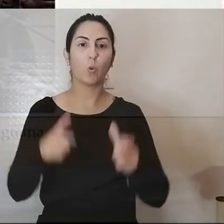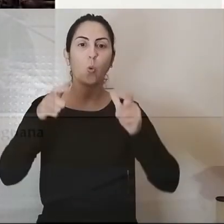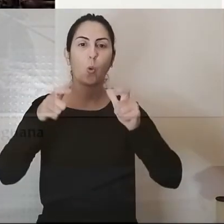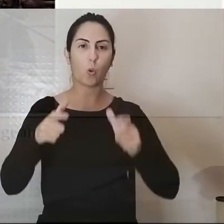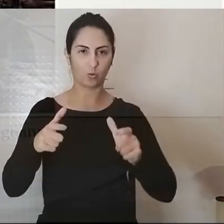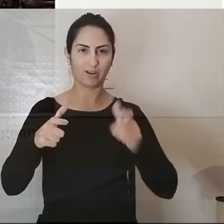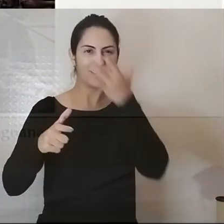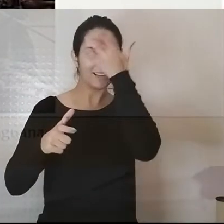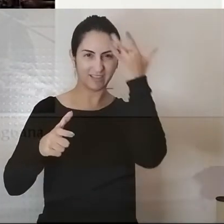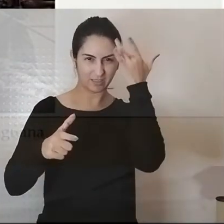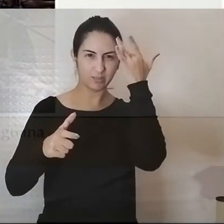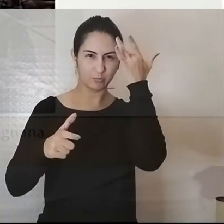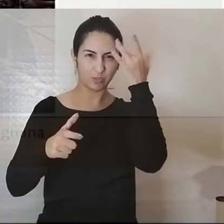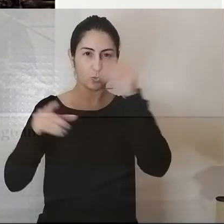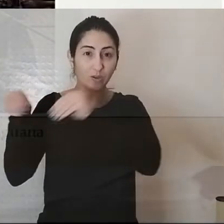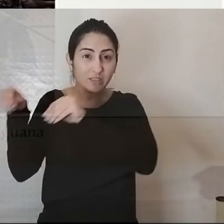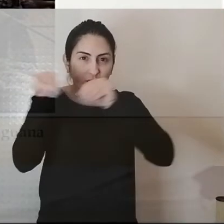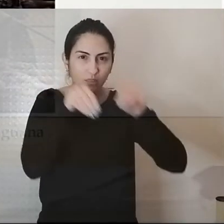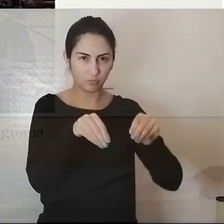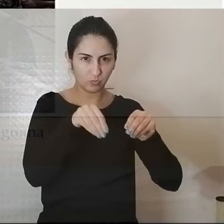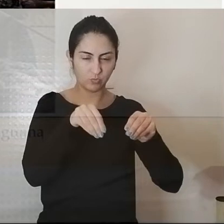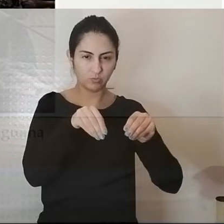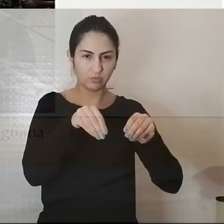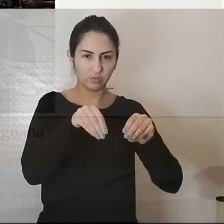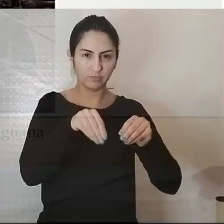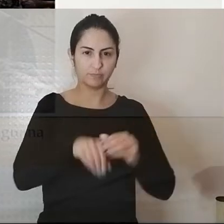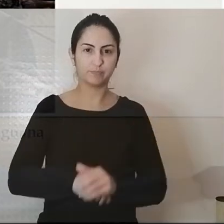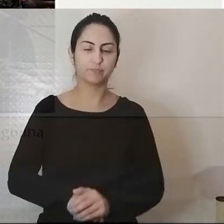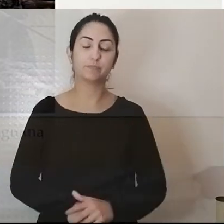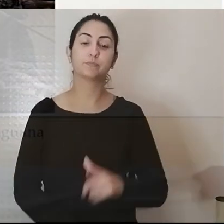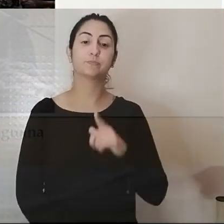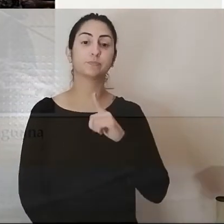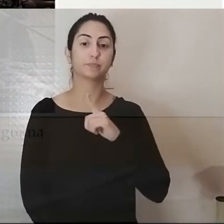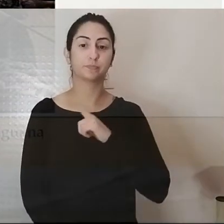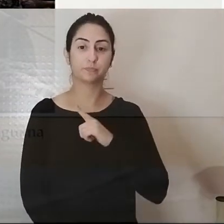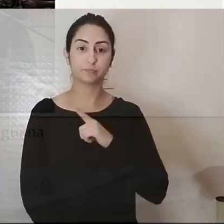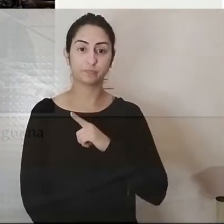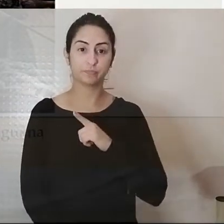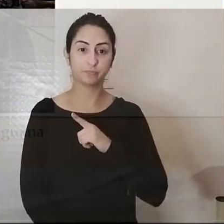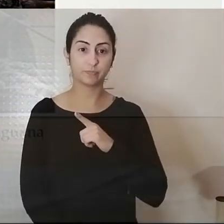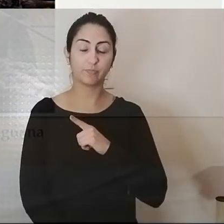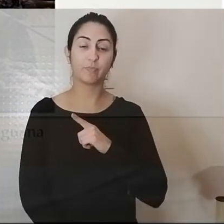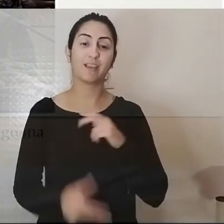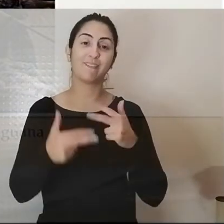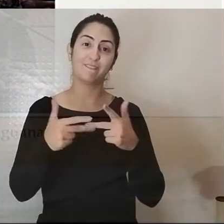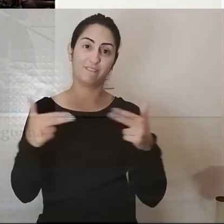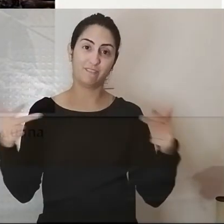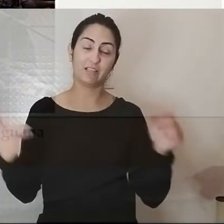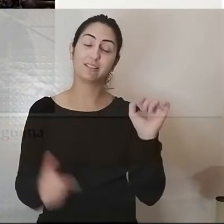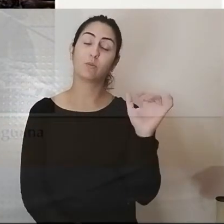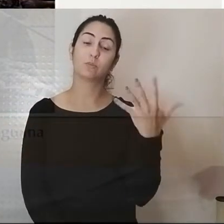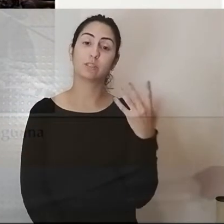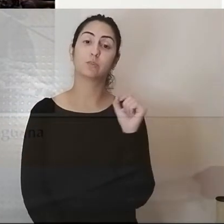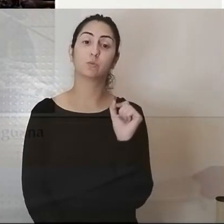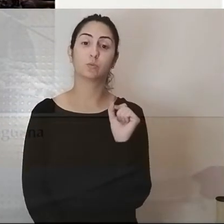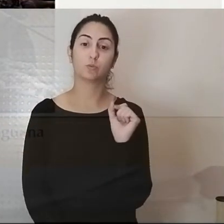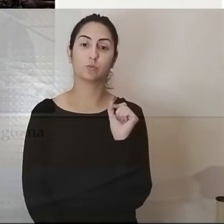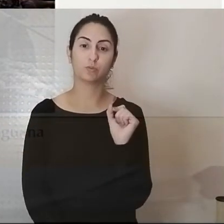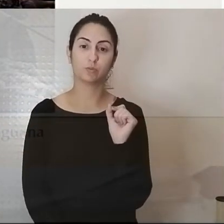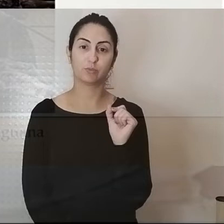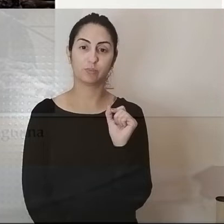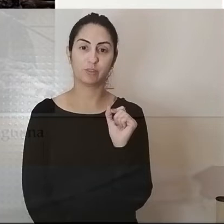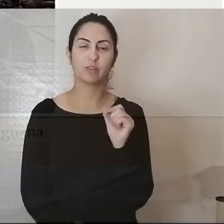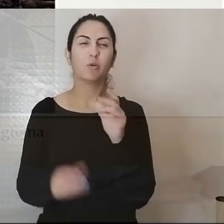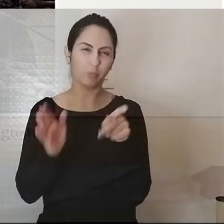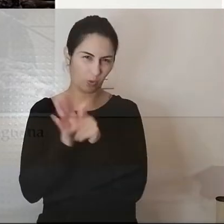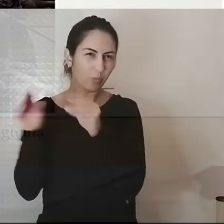deslocados como podem ver existem muitas vezes situações em que como eu dizia o ser